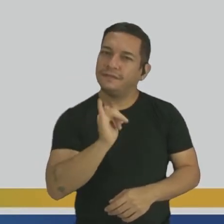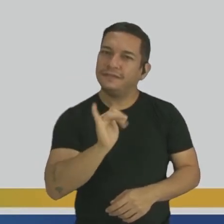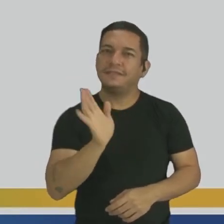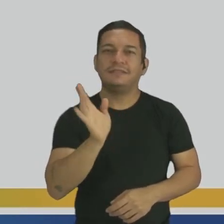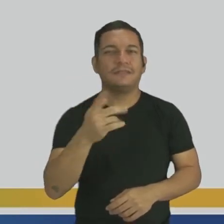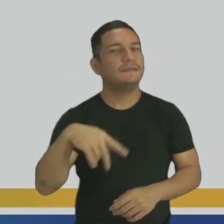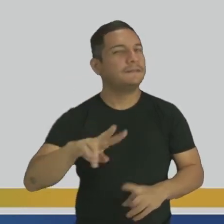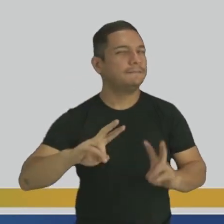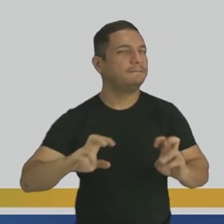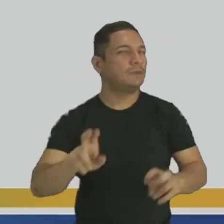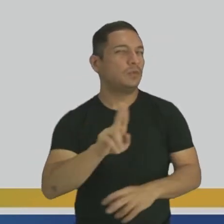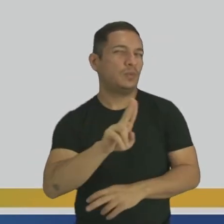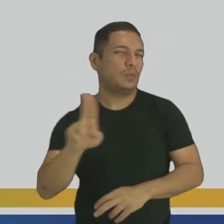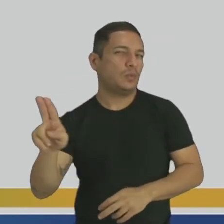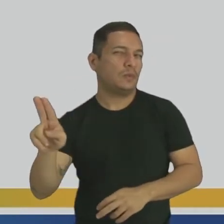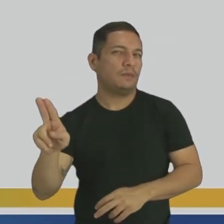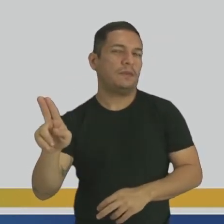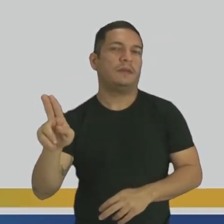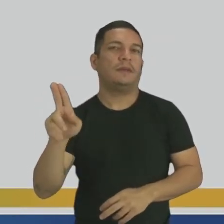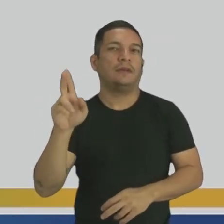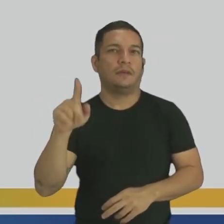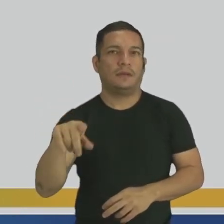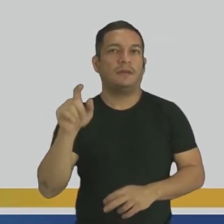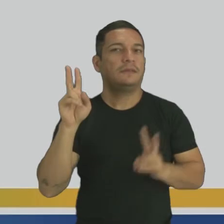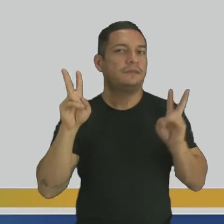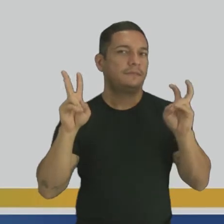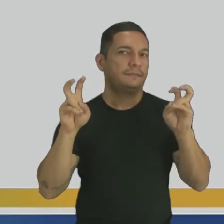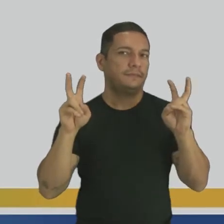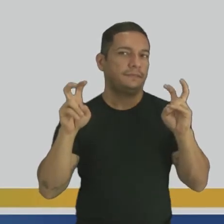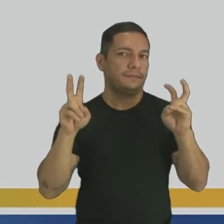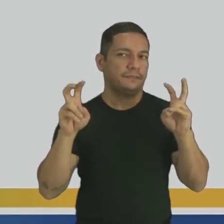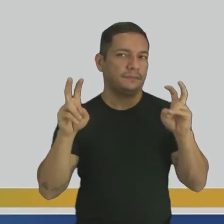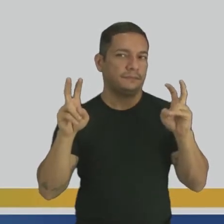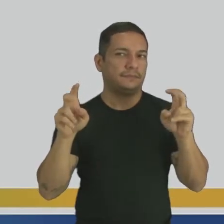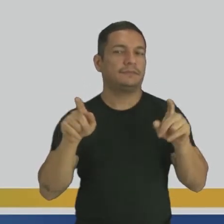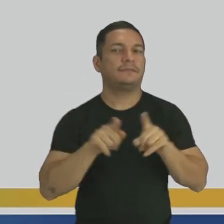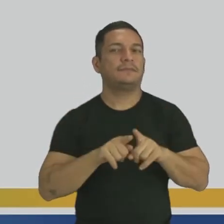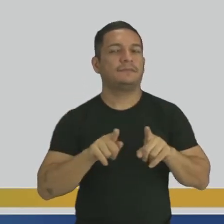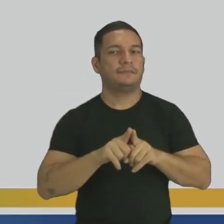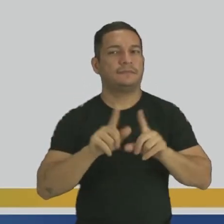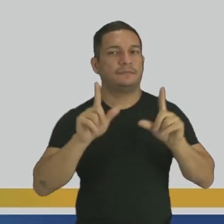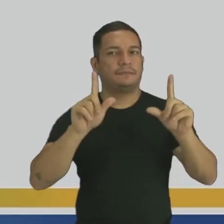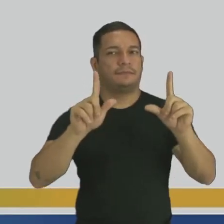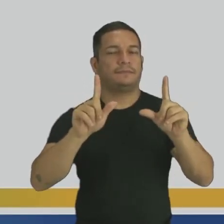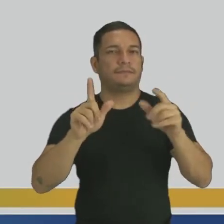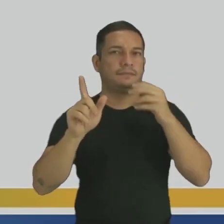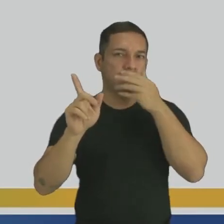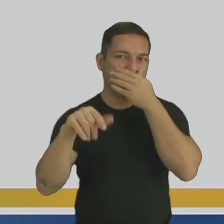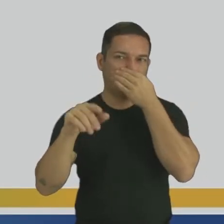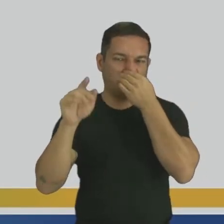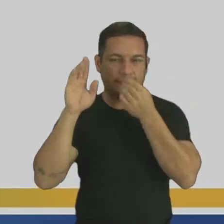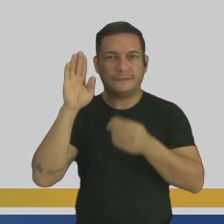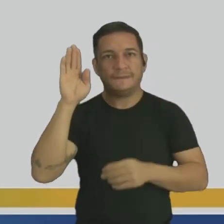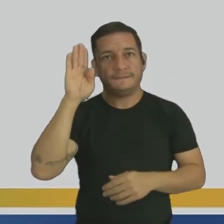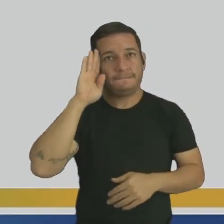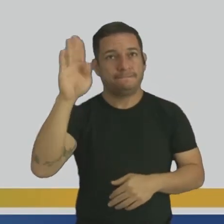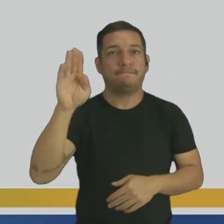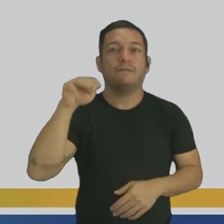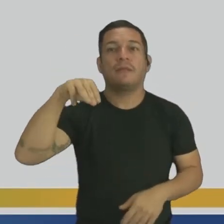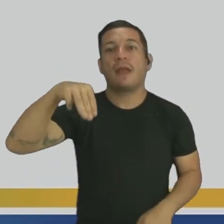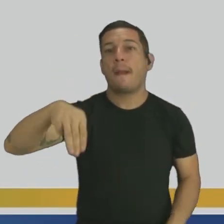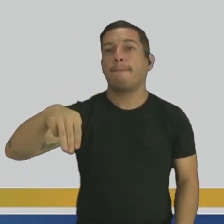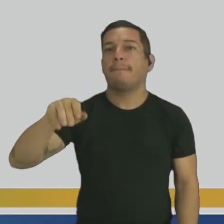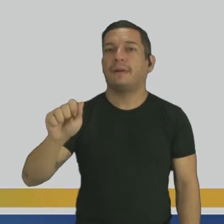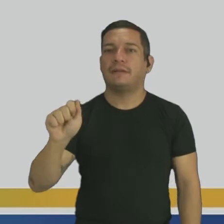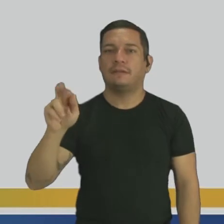né? O nome, que é o nome até do título, né? Da nossa tirinha. Quem é a personagem principal? É